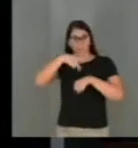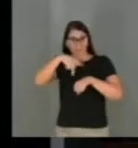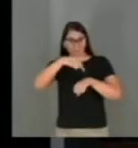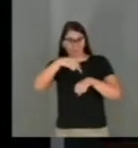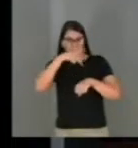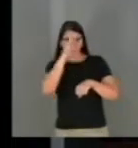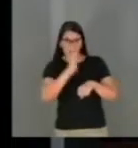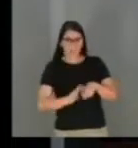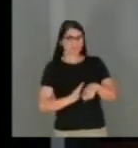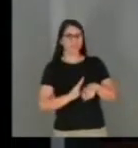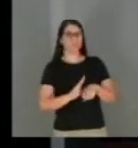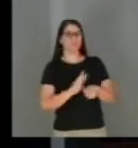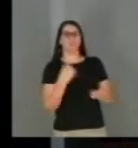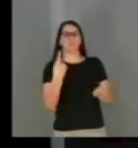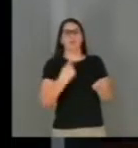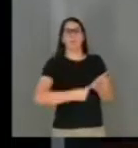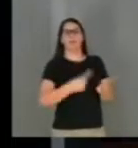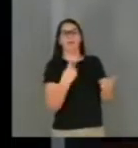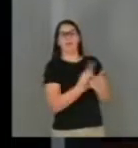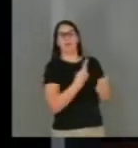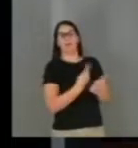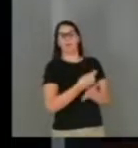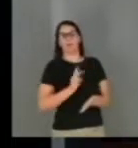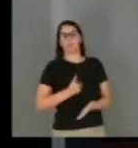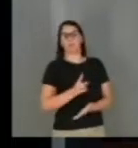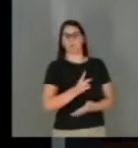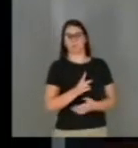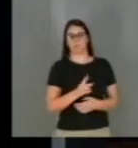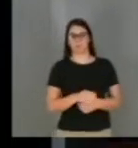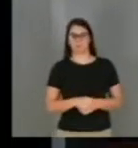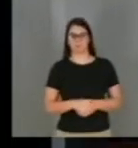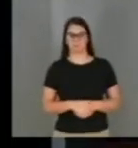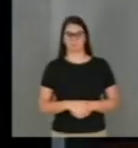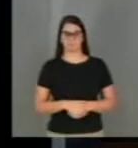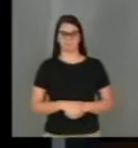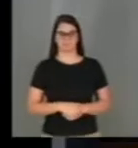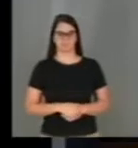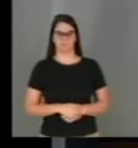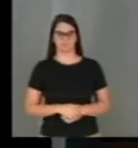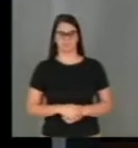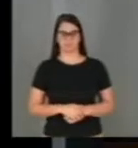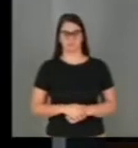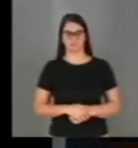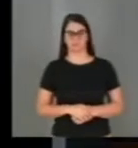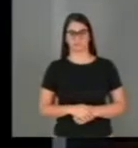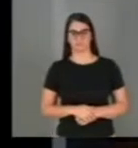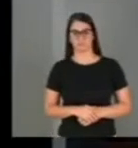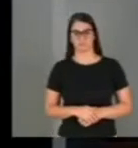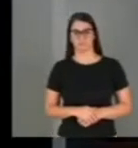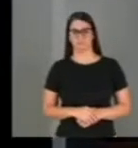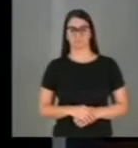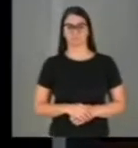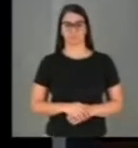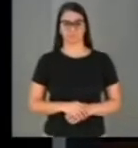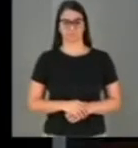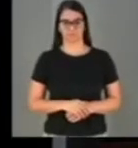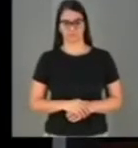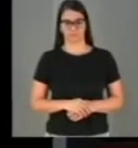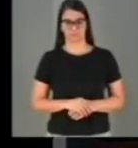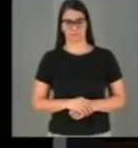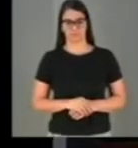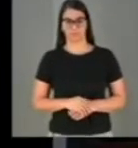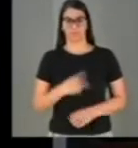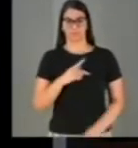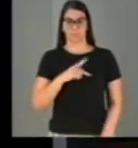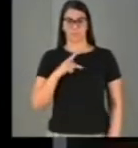compromisso com o erro. O estabelecimento e a posterior manutenção da política de paridade de preços de importação, o PPI,